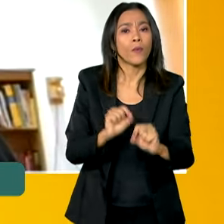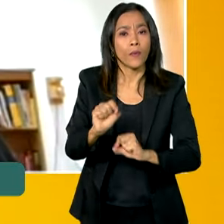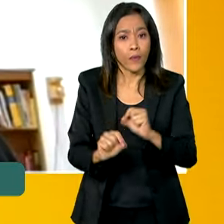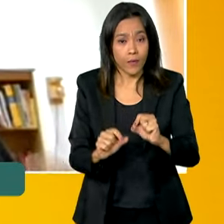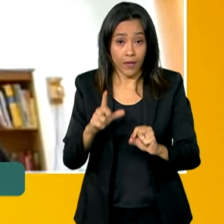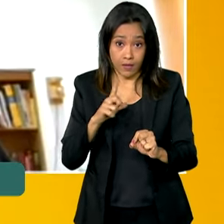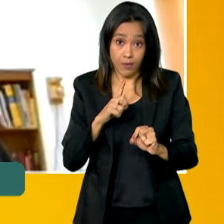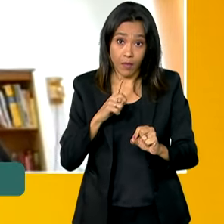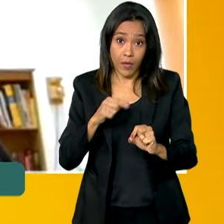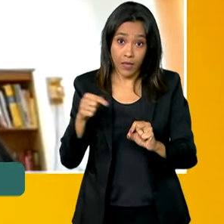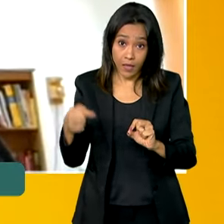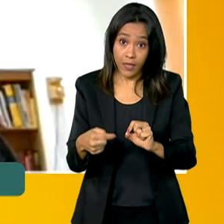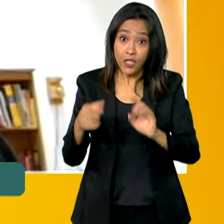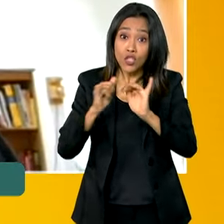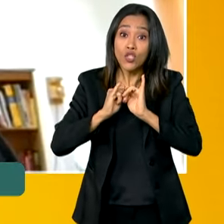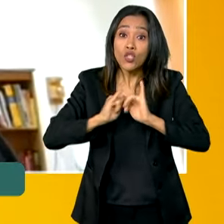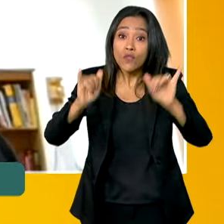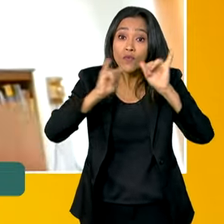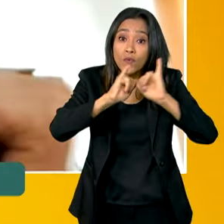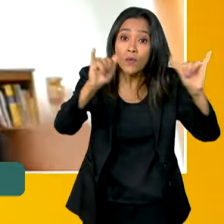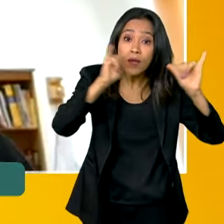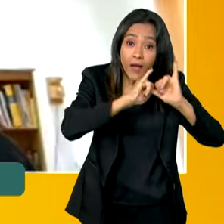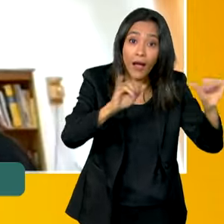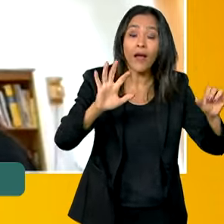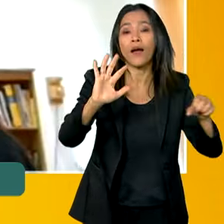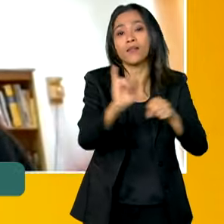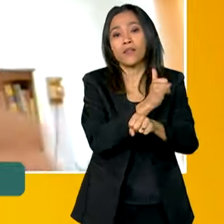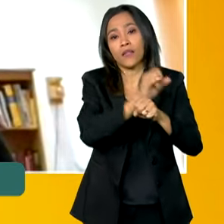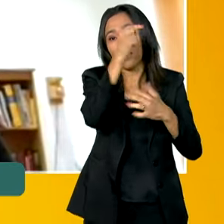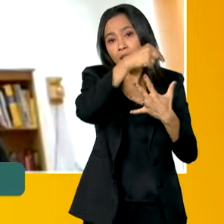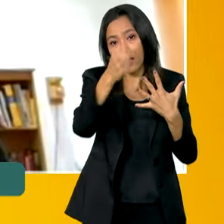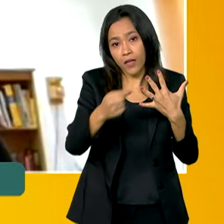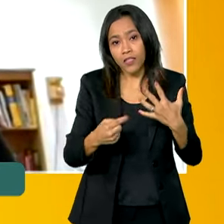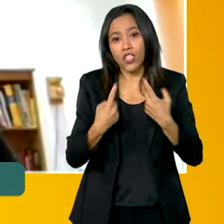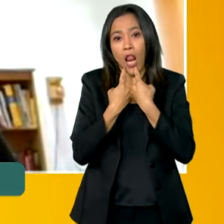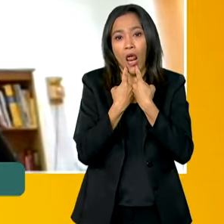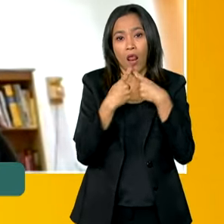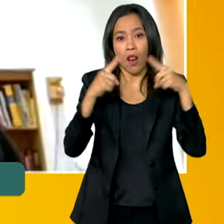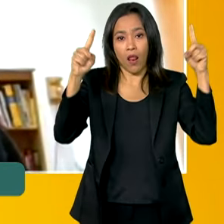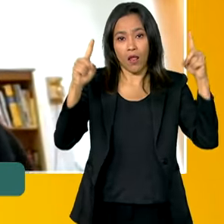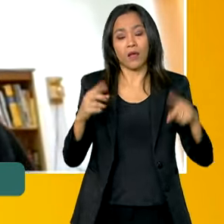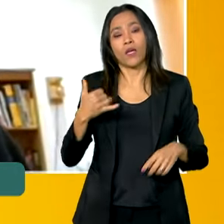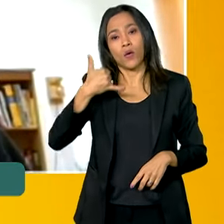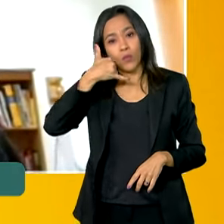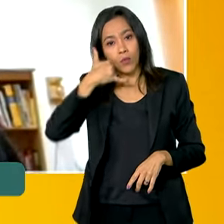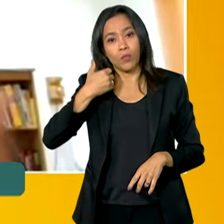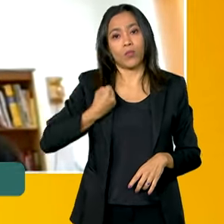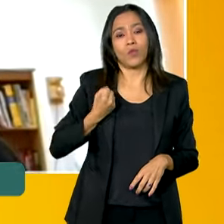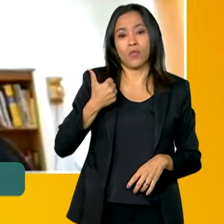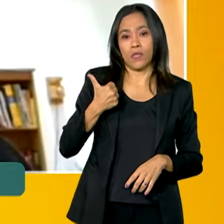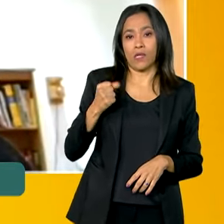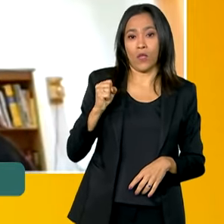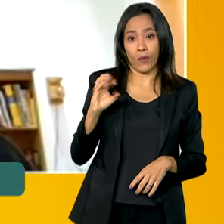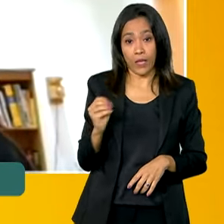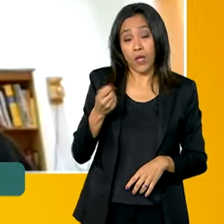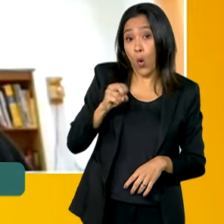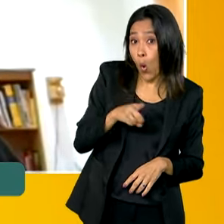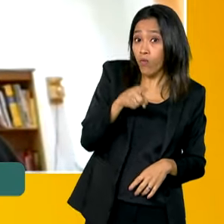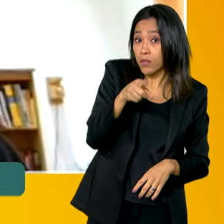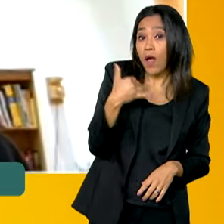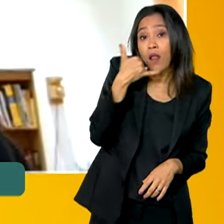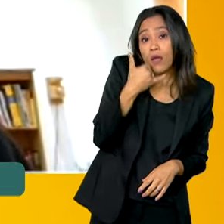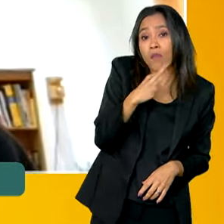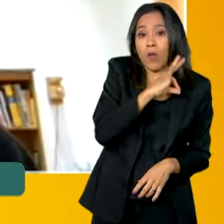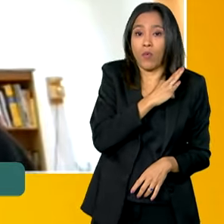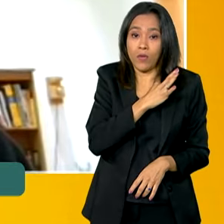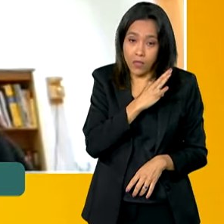a divulgação desses canais que eu estou trazendo aqui. O Ligue 180 e o acionamento da polícia num caso de urgência, no